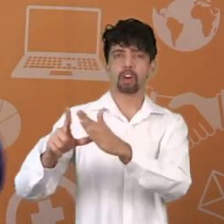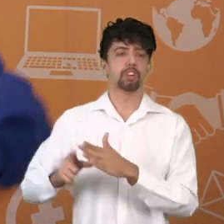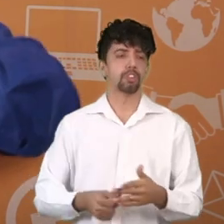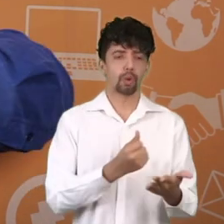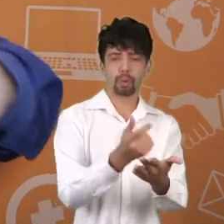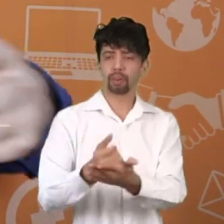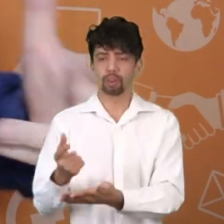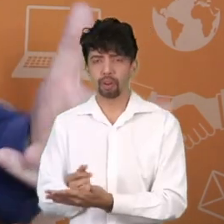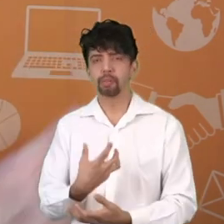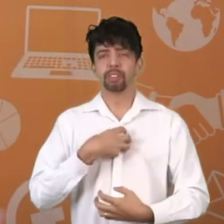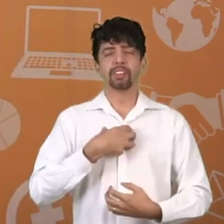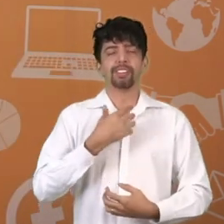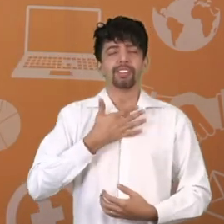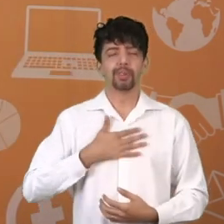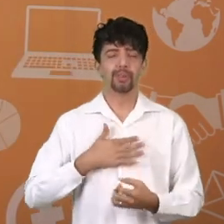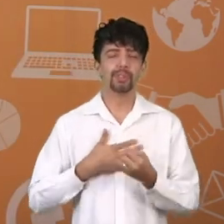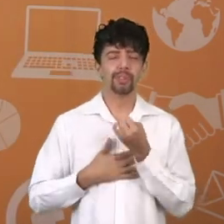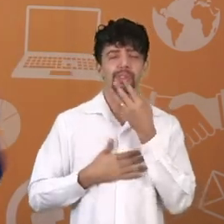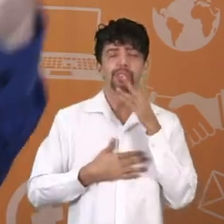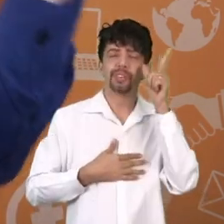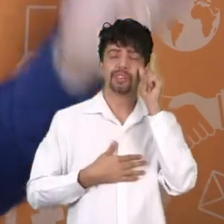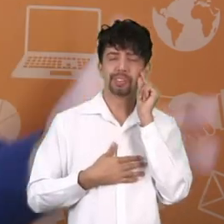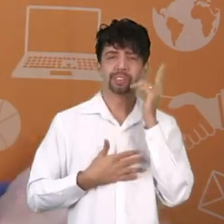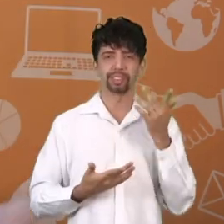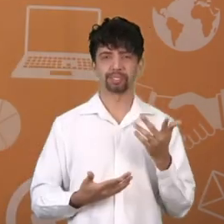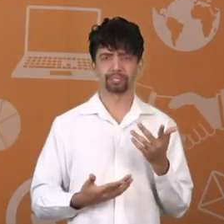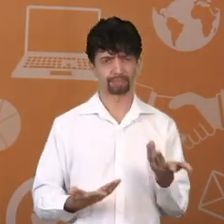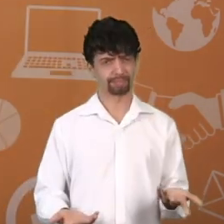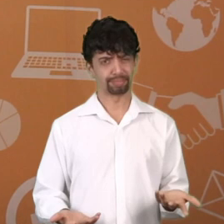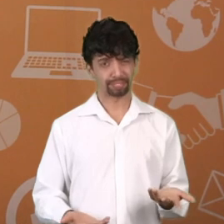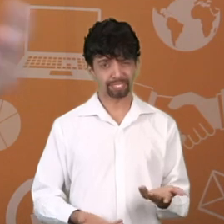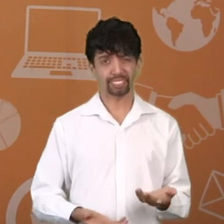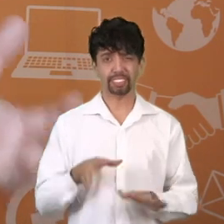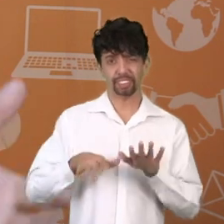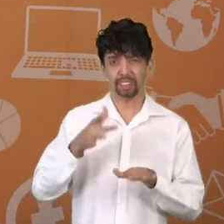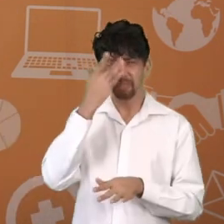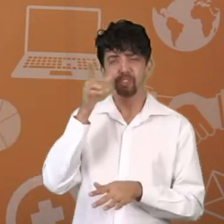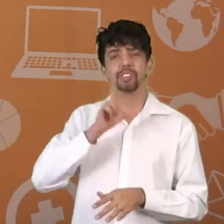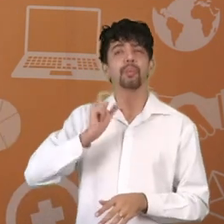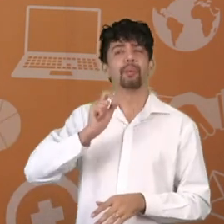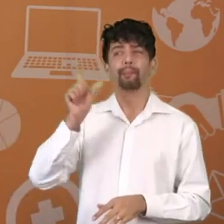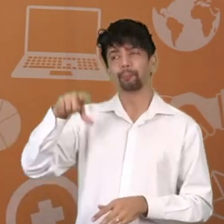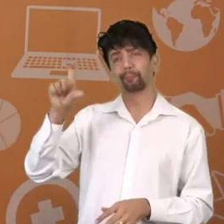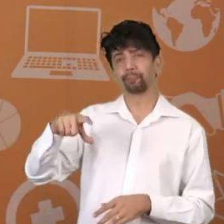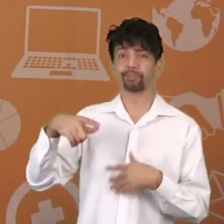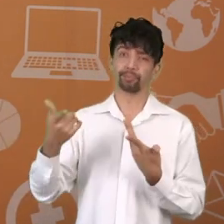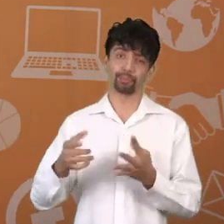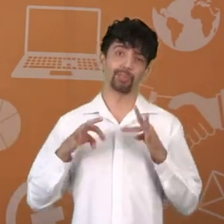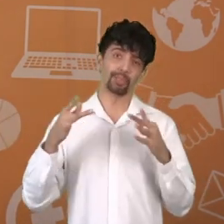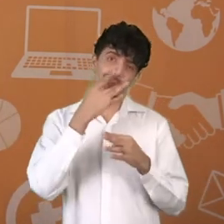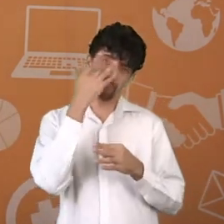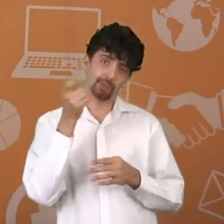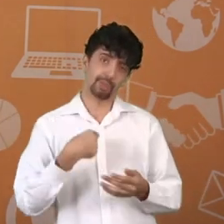o crédito a solta, todo mundo podemos comprar, tendo um, dois, dez cartões de crédito. Todo mundo resolve comprar, gastar.